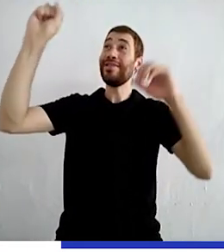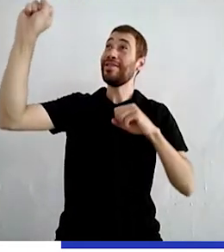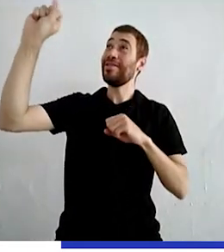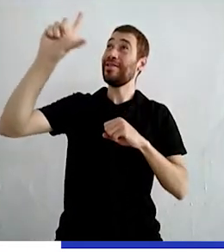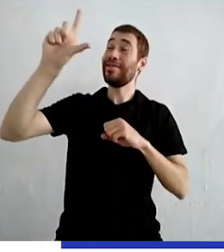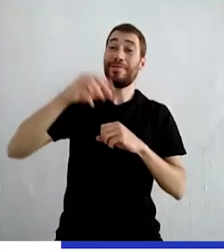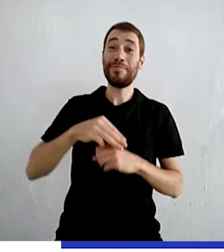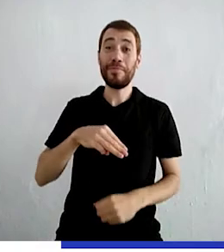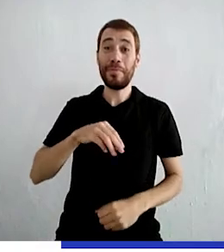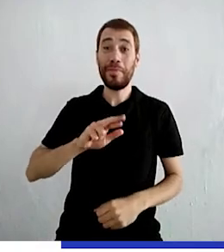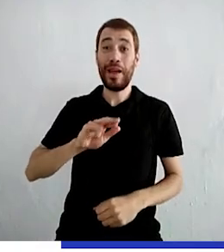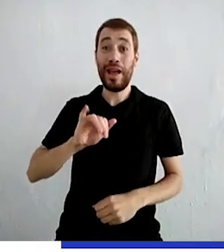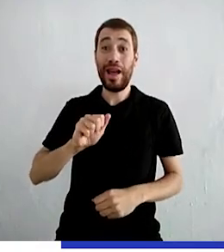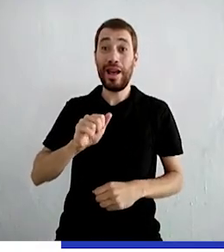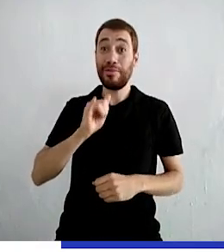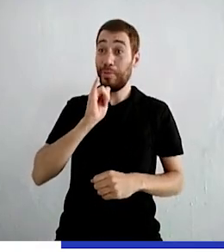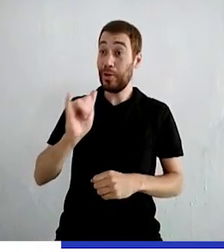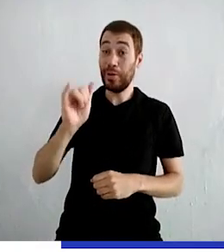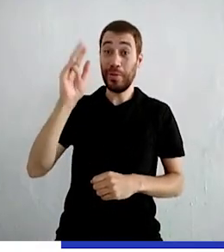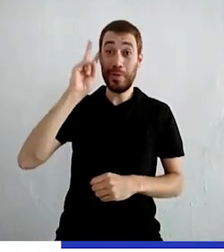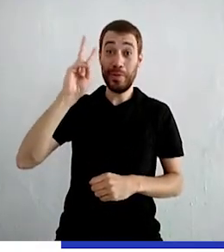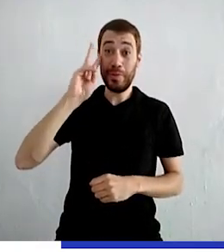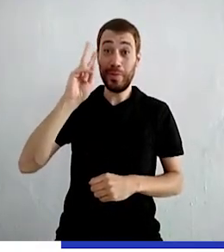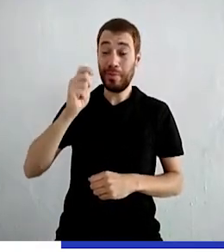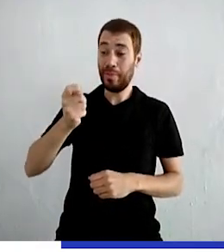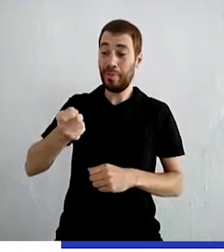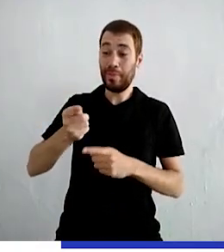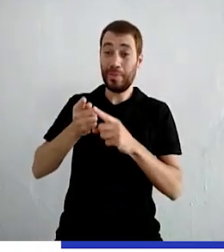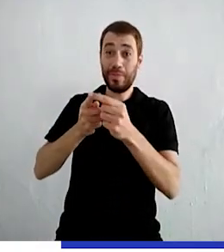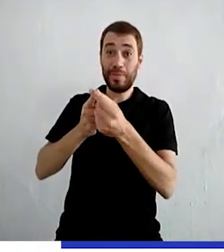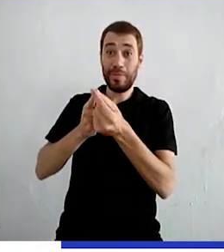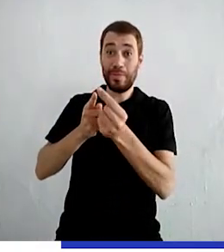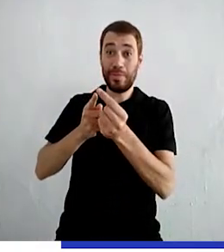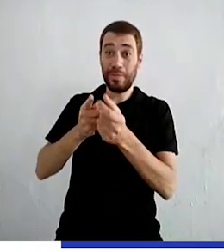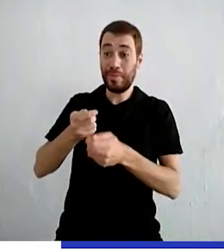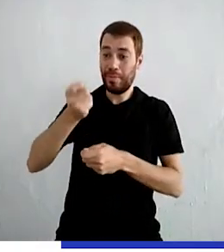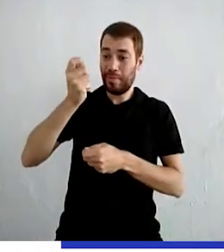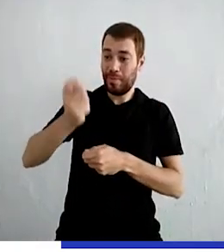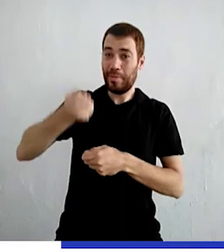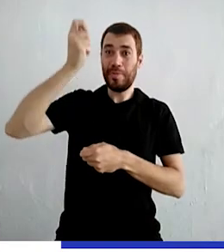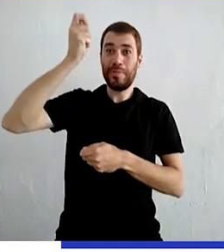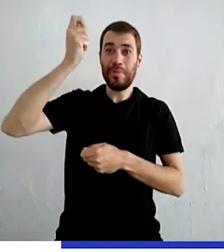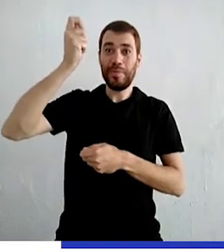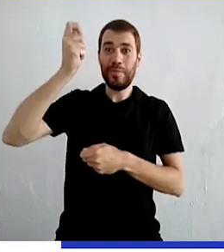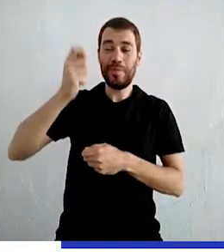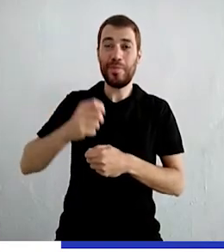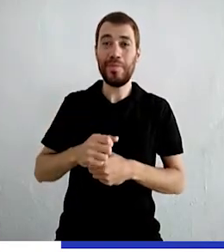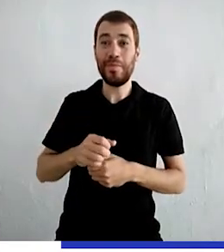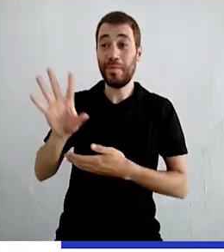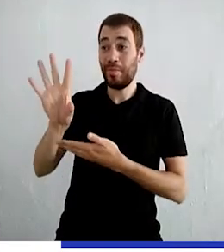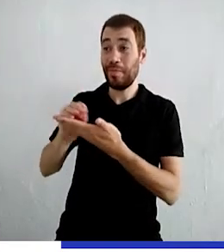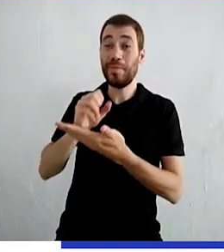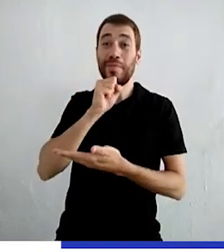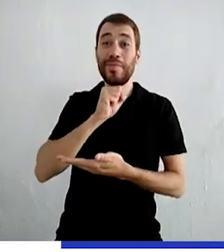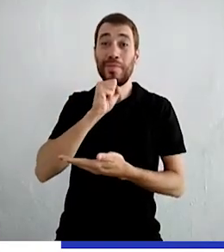sol. Maria contou sua história e a varinha de condão, cumprida a vontade da velhinha,